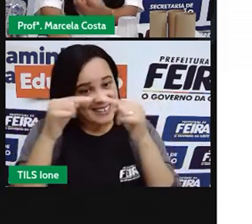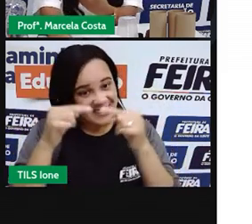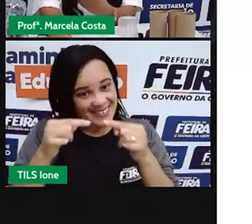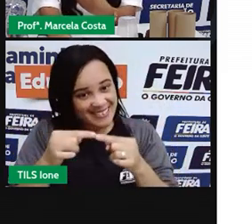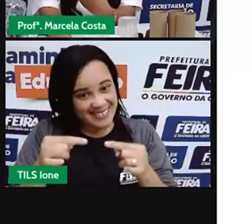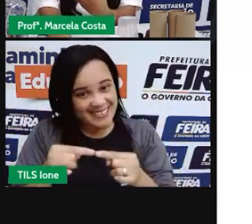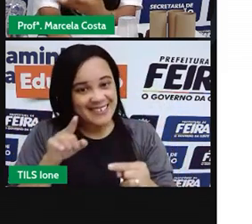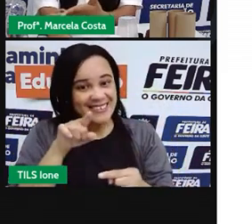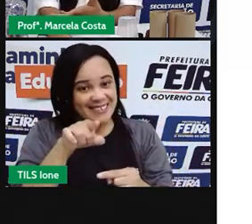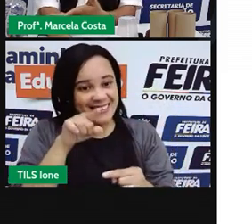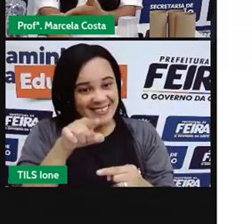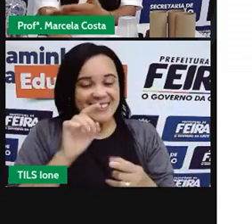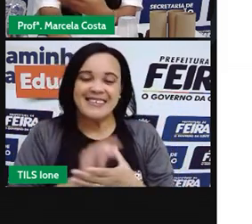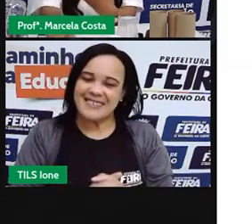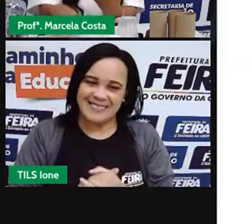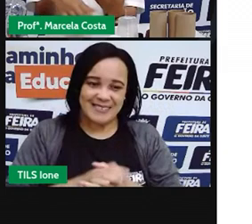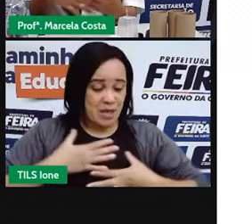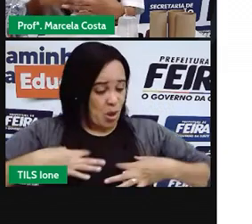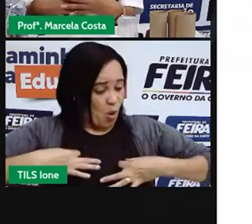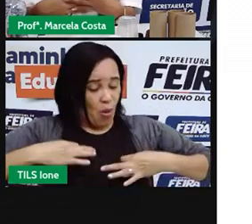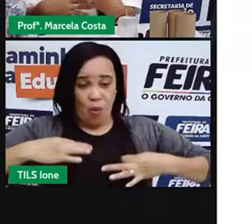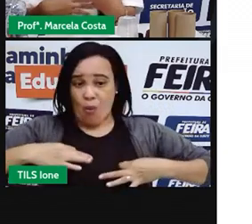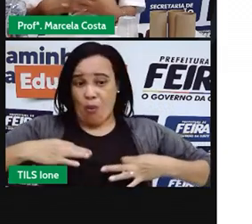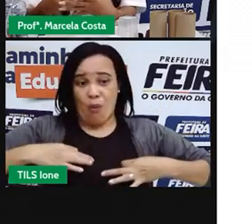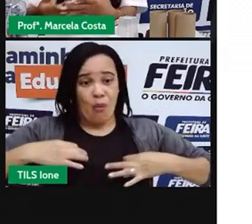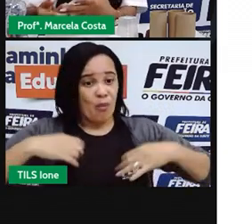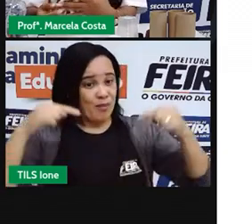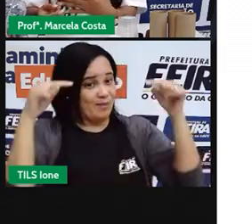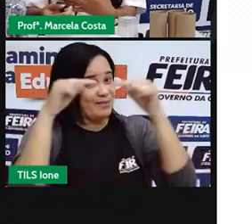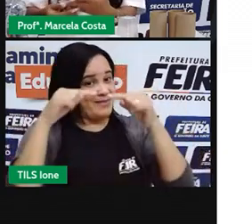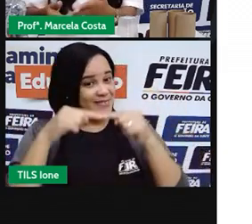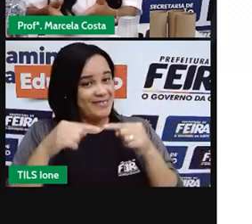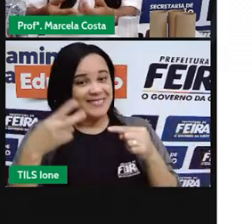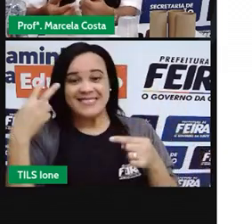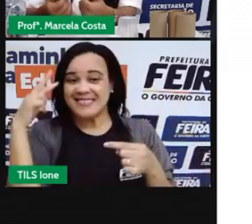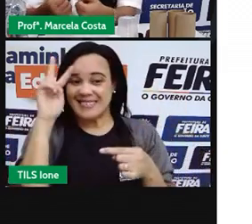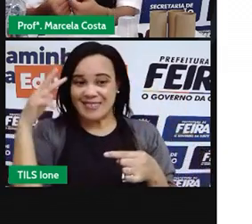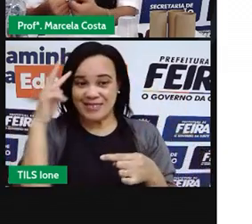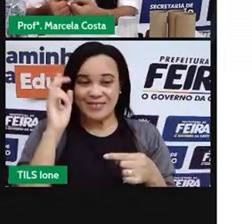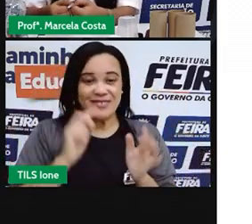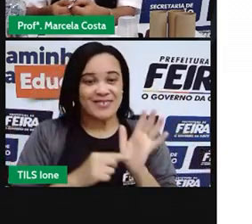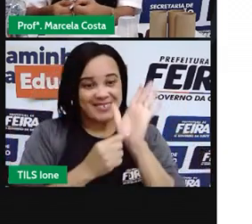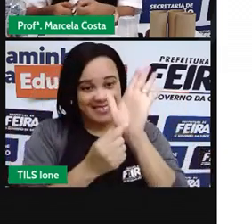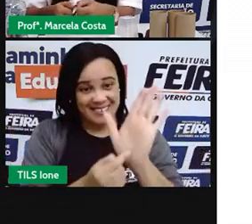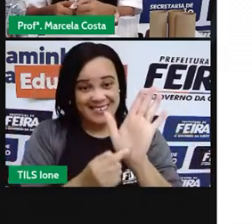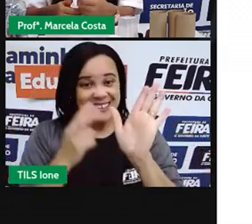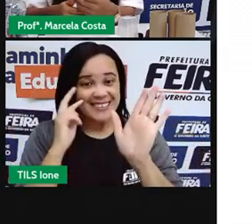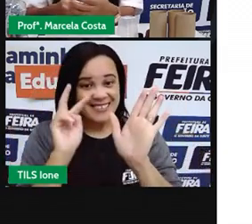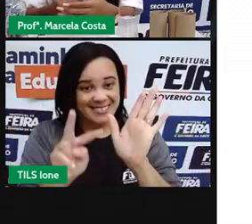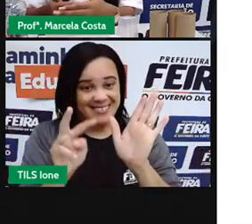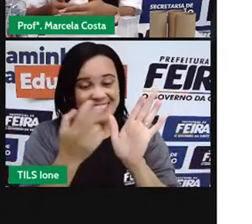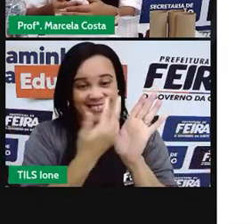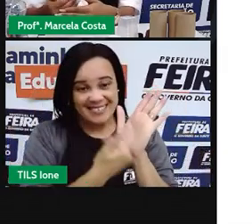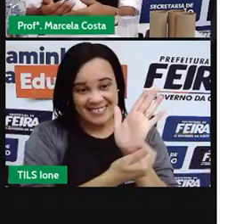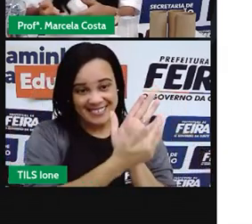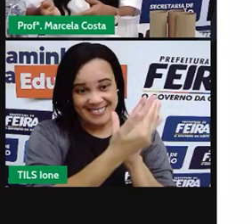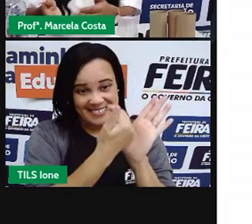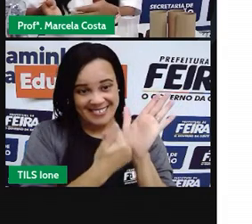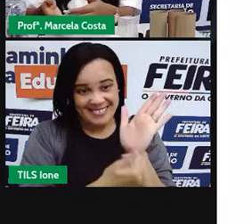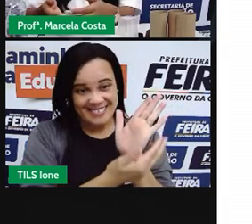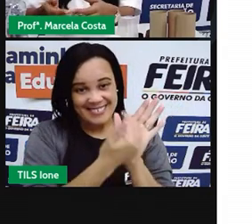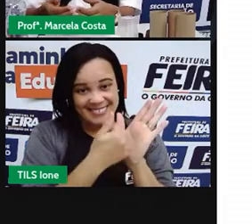fazer com fantasias, vestir, né, fantasias. Como essa que aparece aqui na imagem, onde os